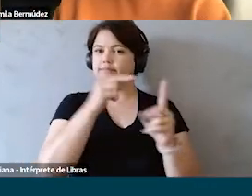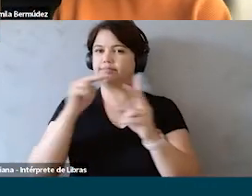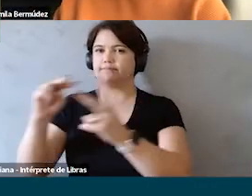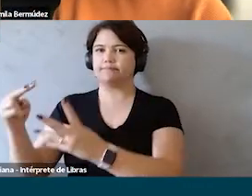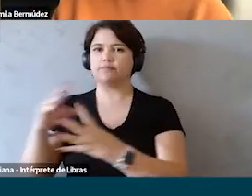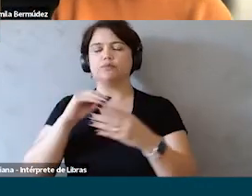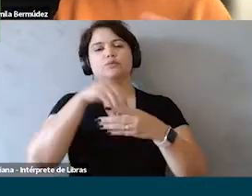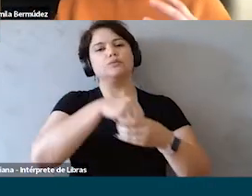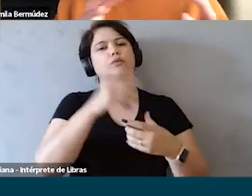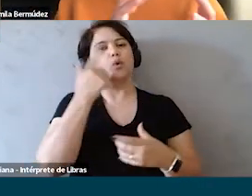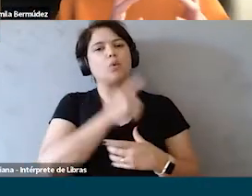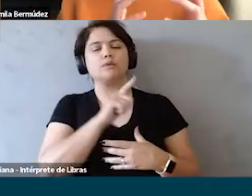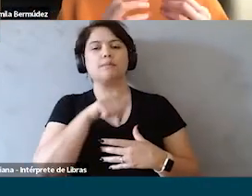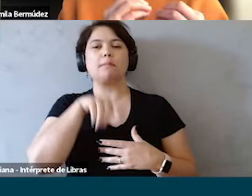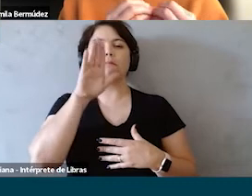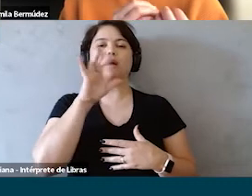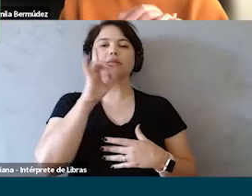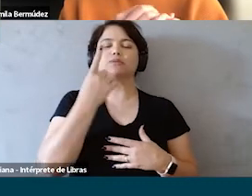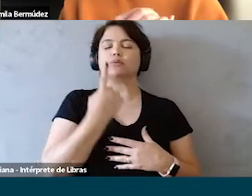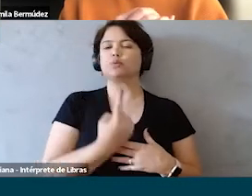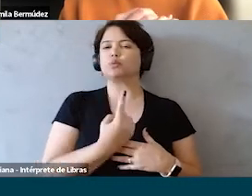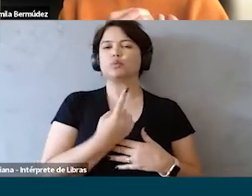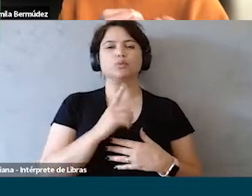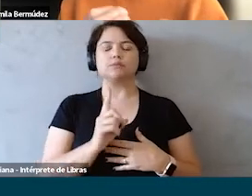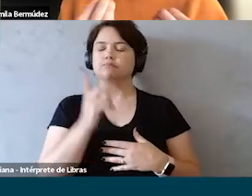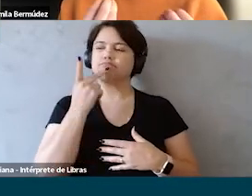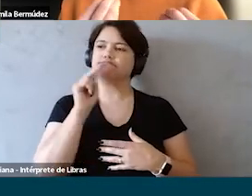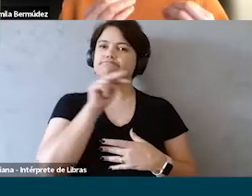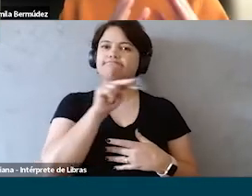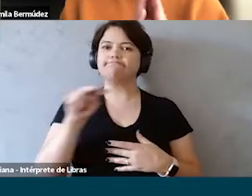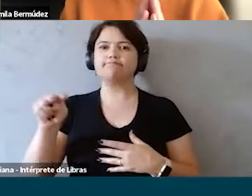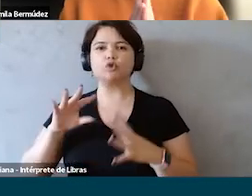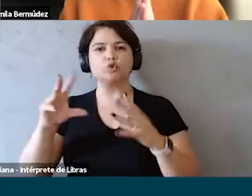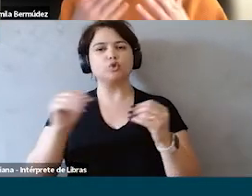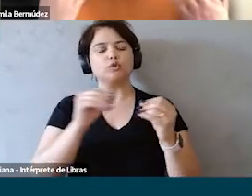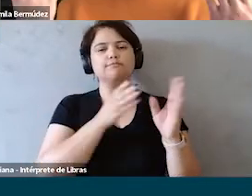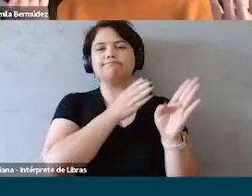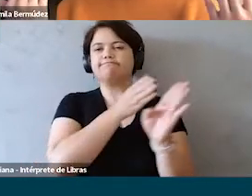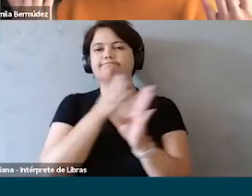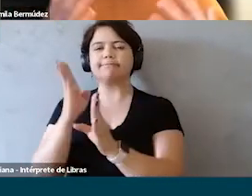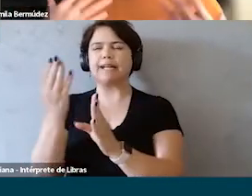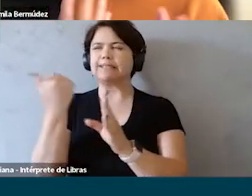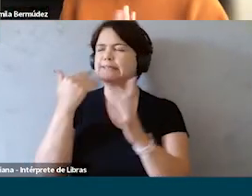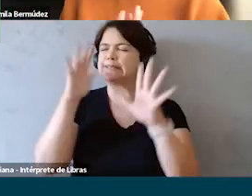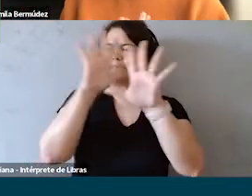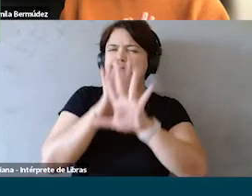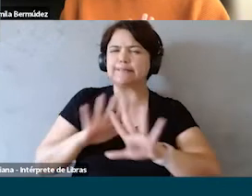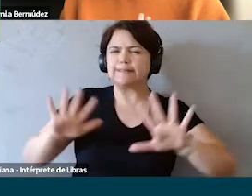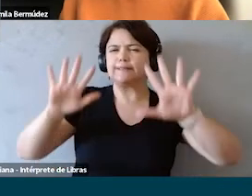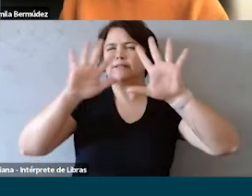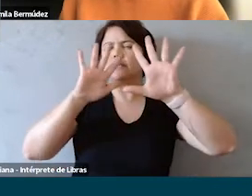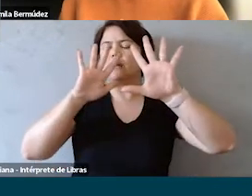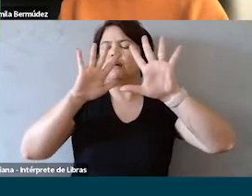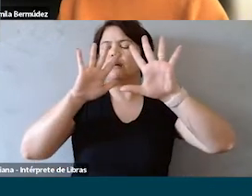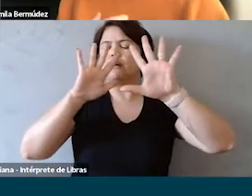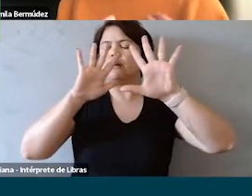olhar digitalização, fez com que a gente conseguisse sair desse olhar binário, e conseguisse observar todas essas matizes de cinza que estavam contempladas no